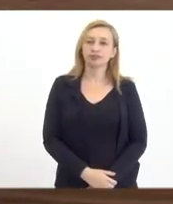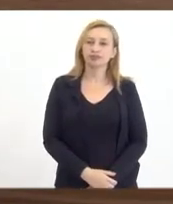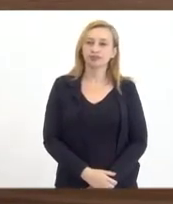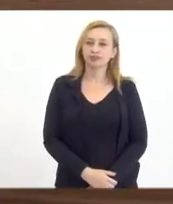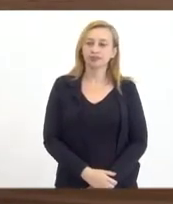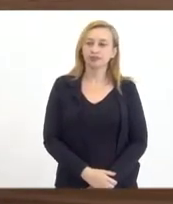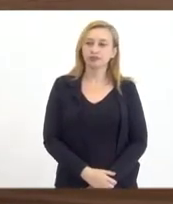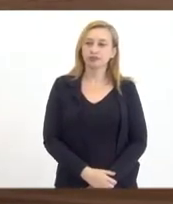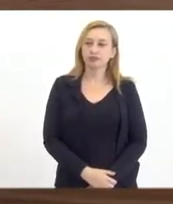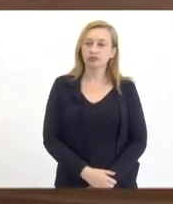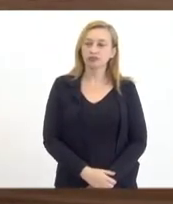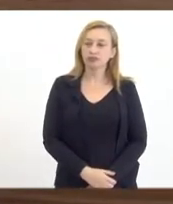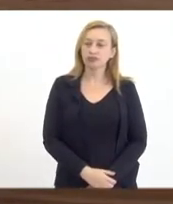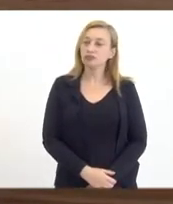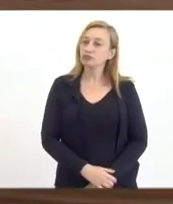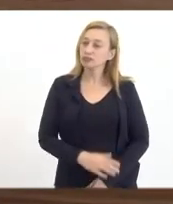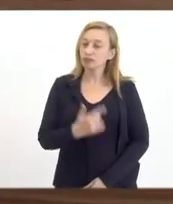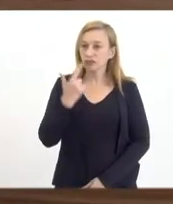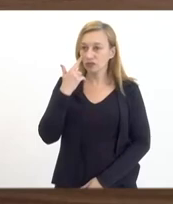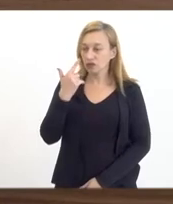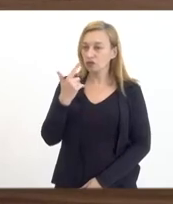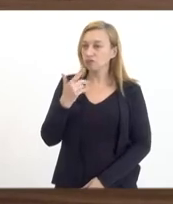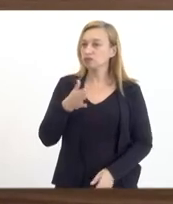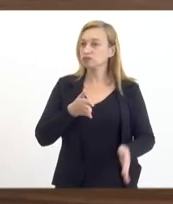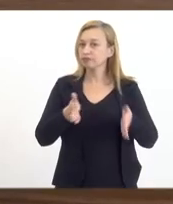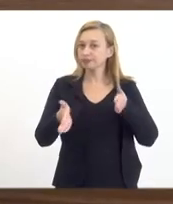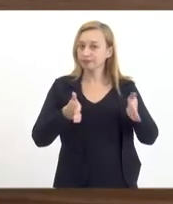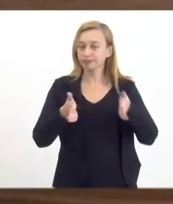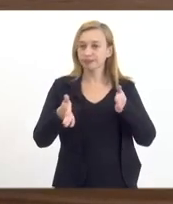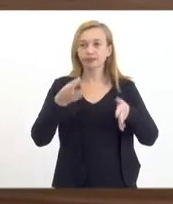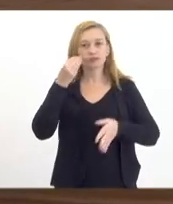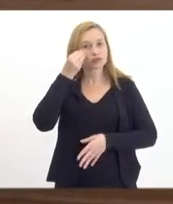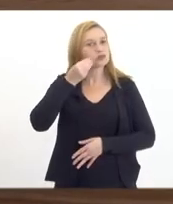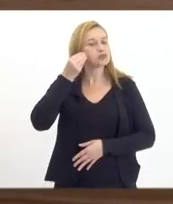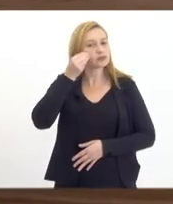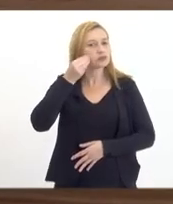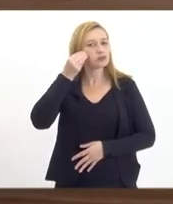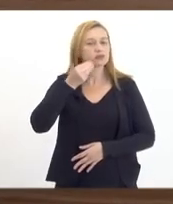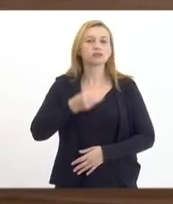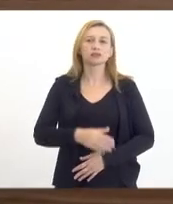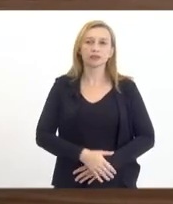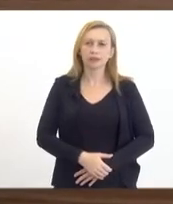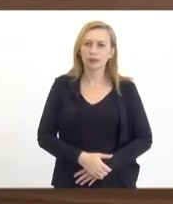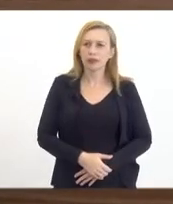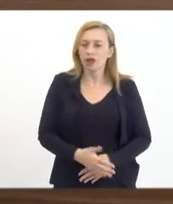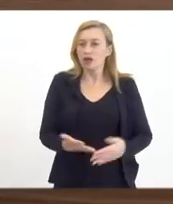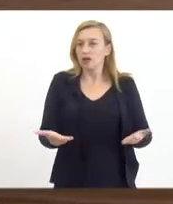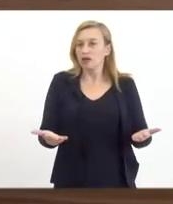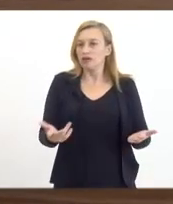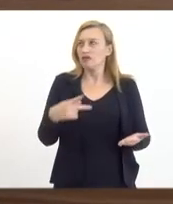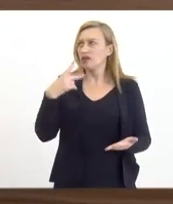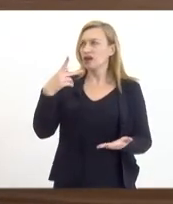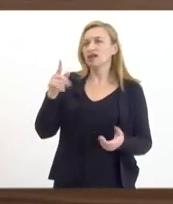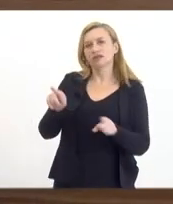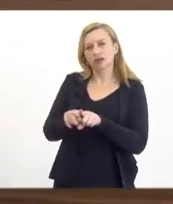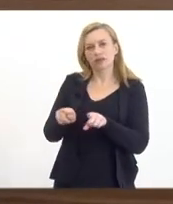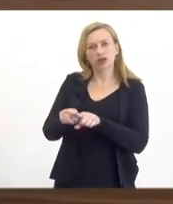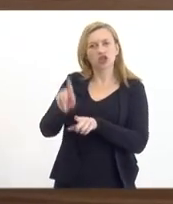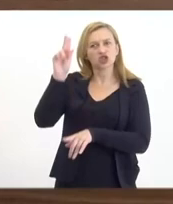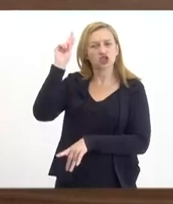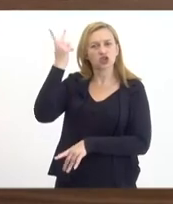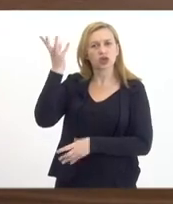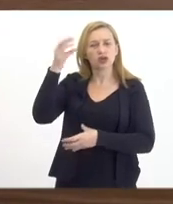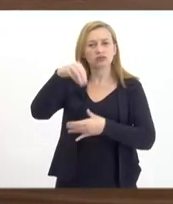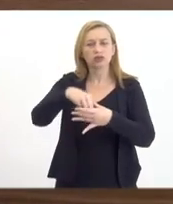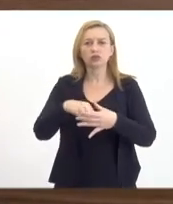A gente já viveu um período de experiência e, por que não dizer de história, dentro do